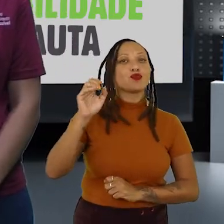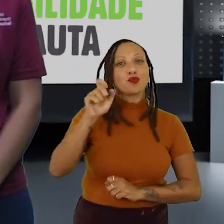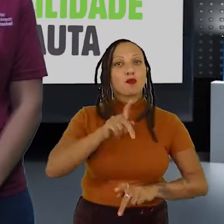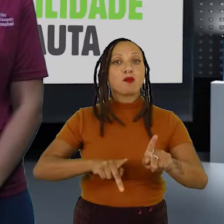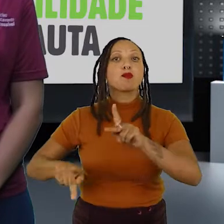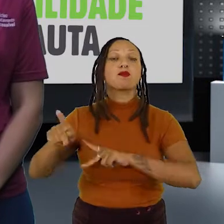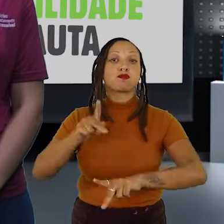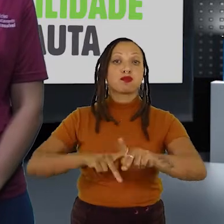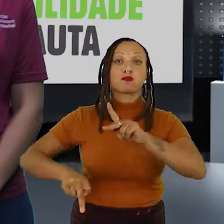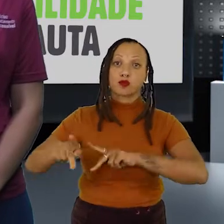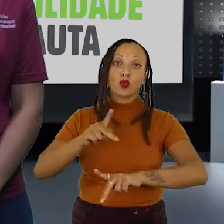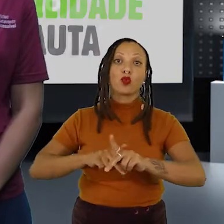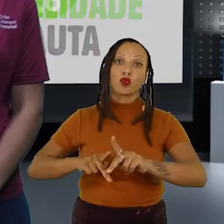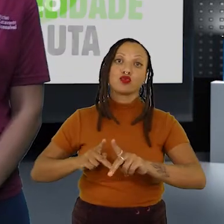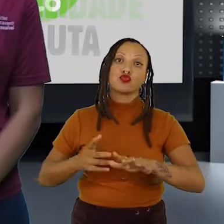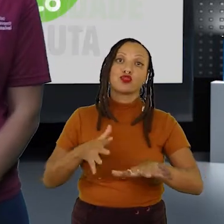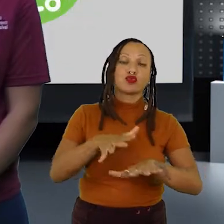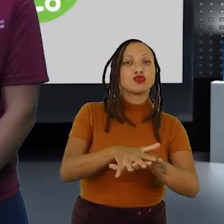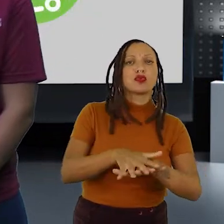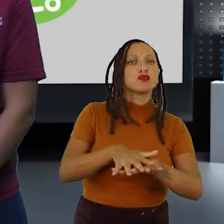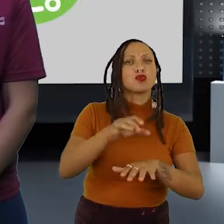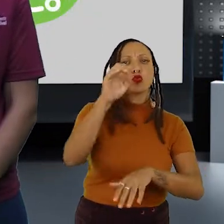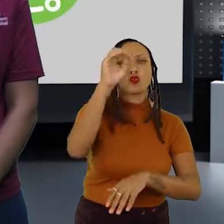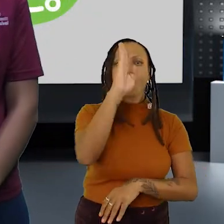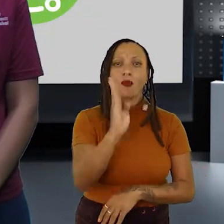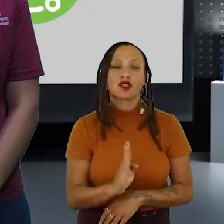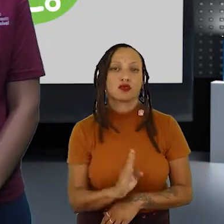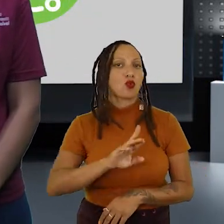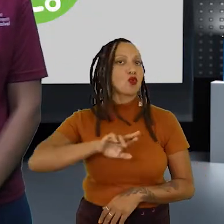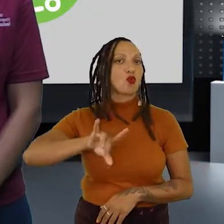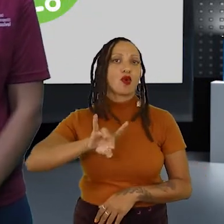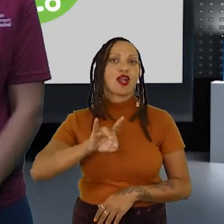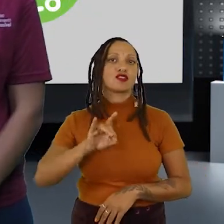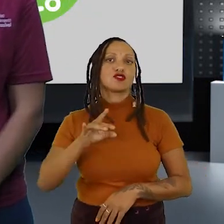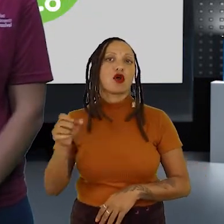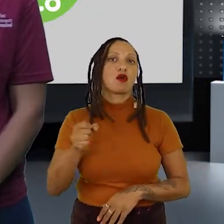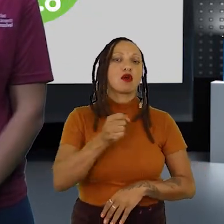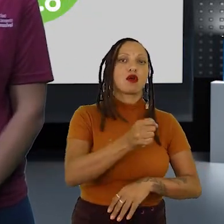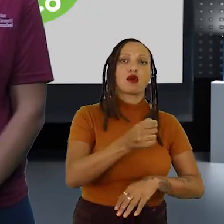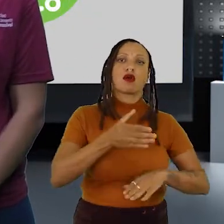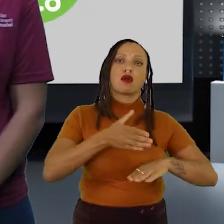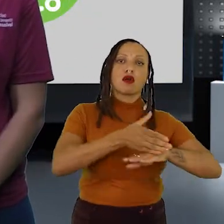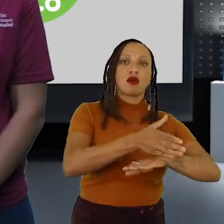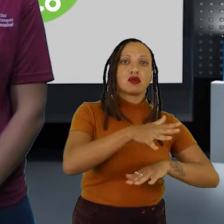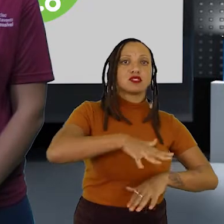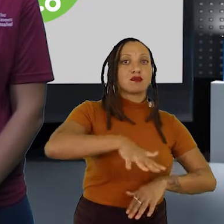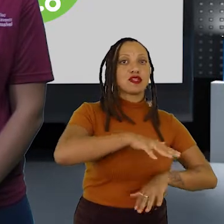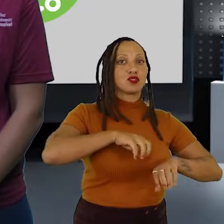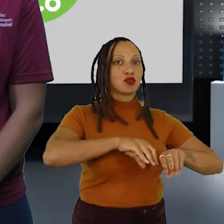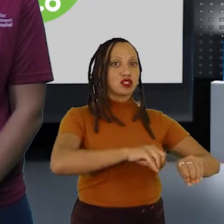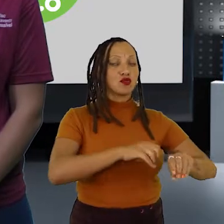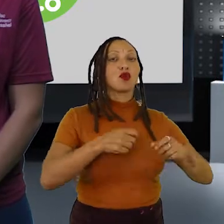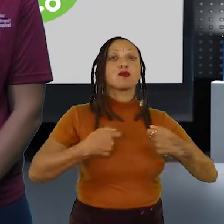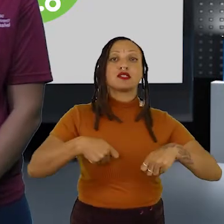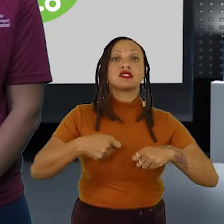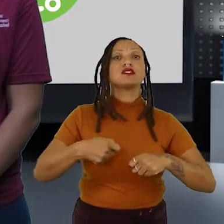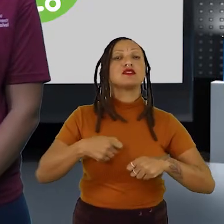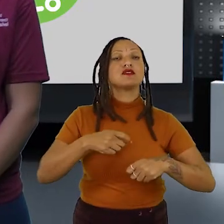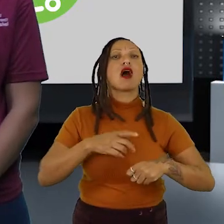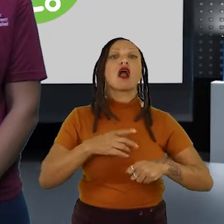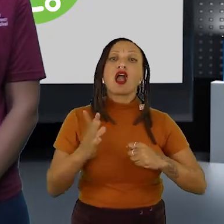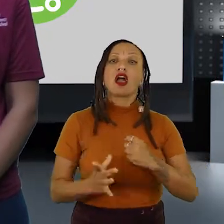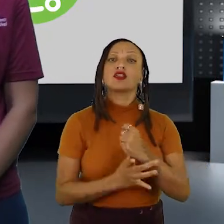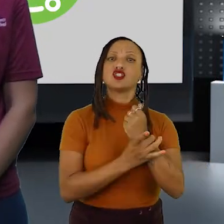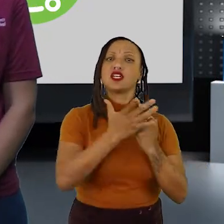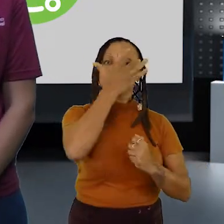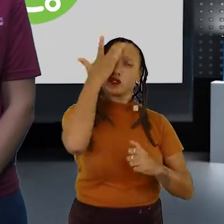país. Vale lembrar que inclui não é só sobre garantir o acesso das minorias sociais aos espaços educativos, mas também garantir a permanência dessa